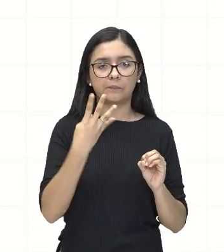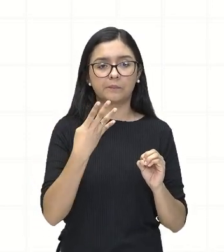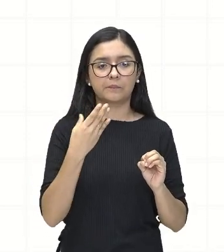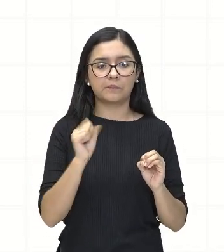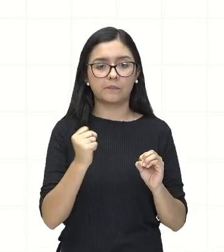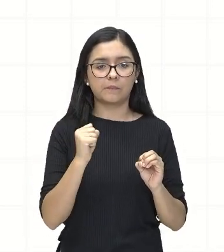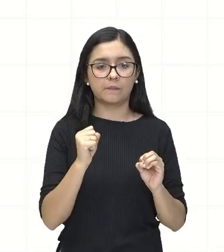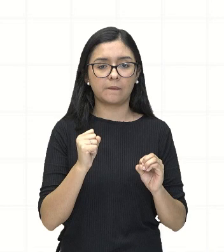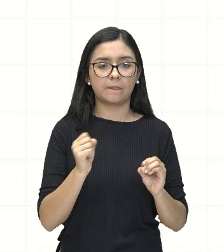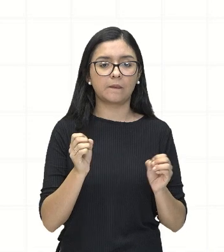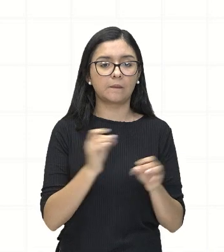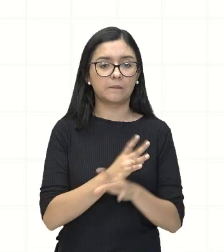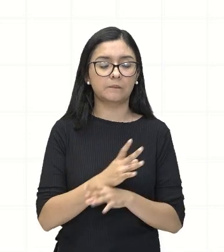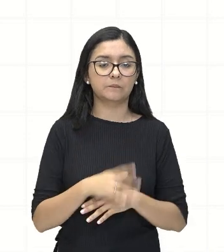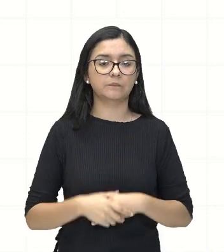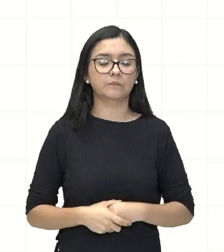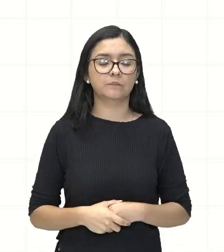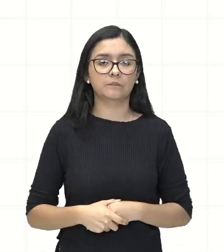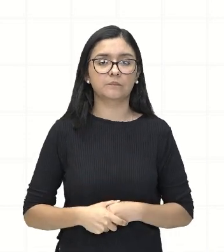pronto, para o solo.